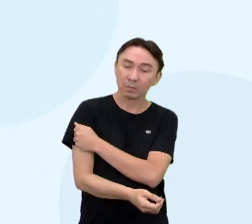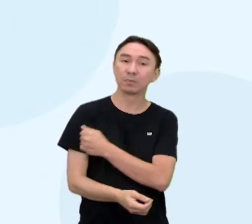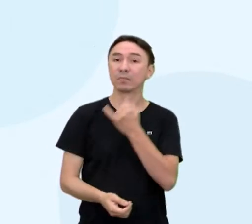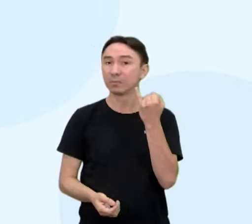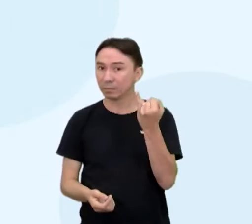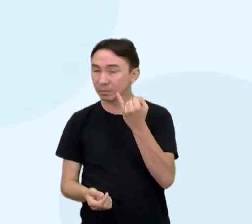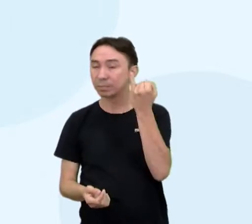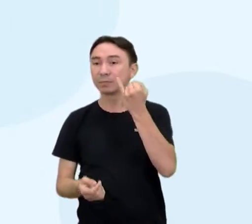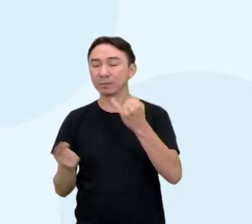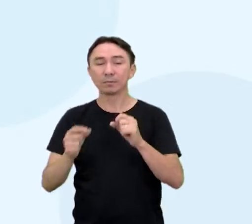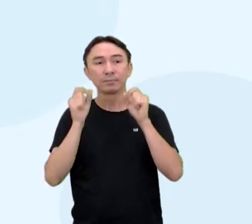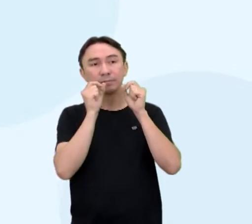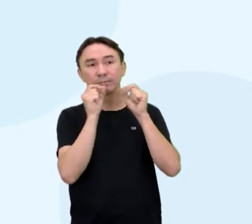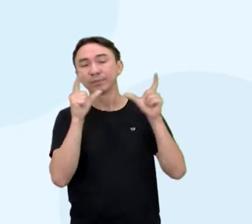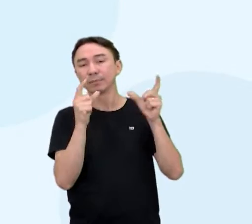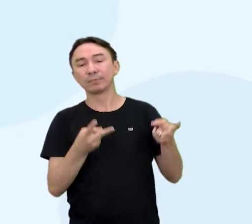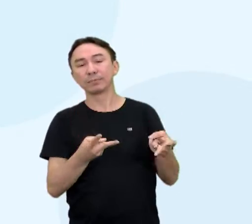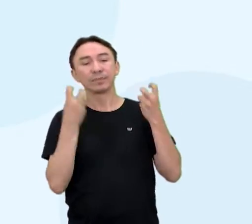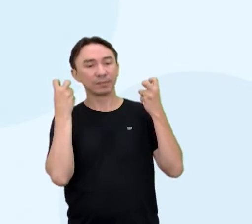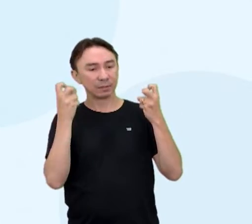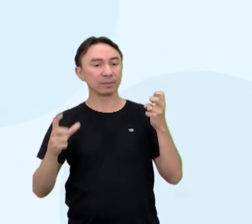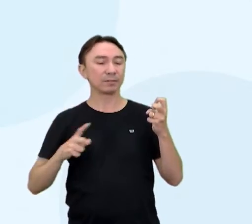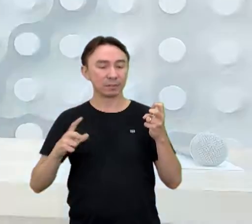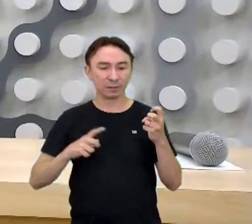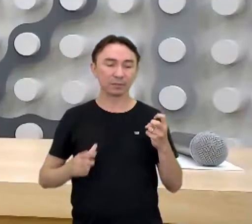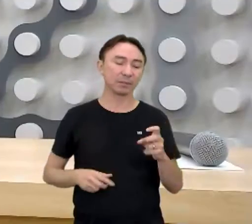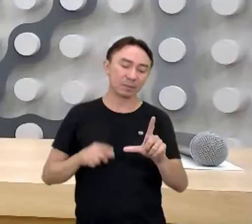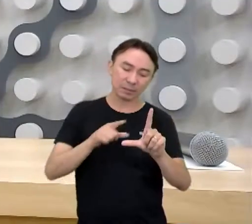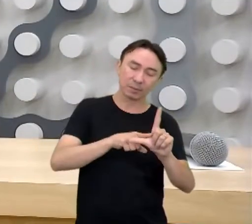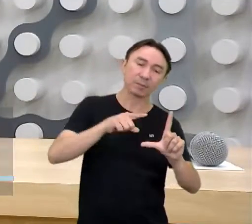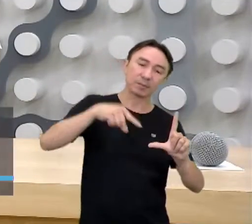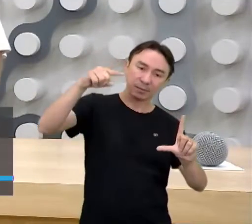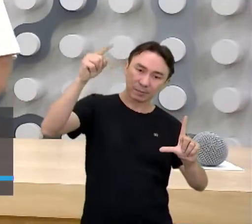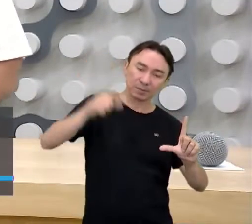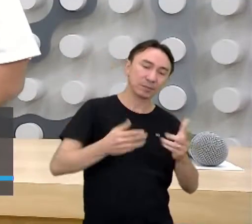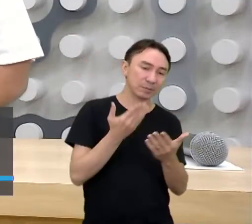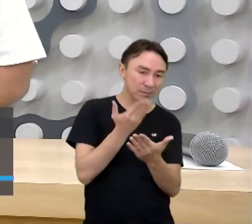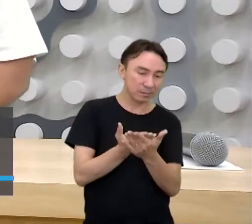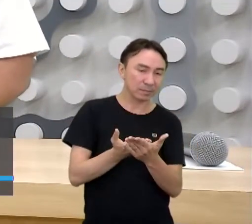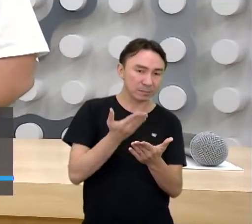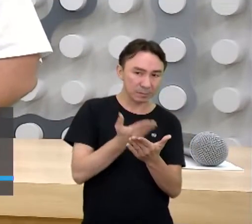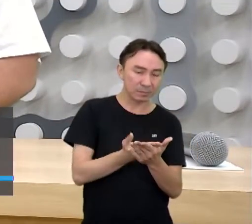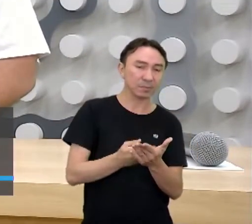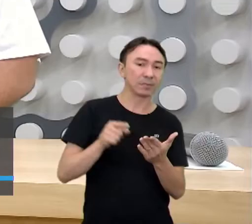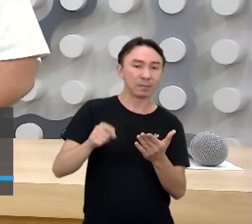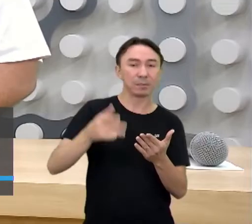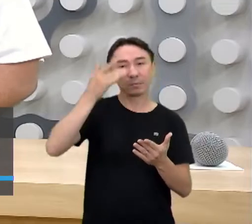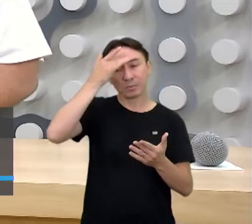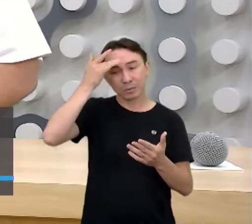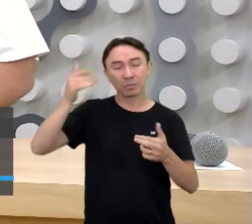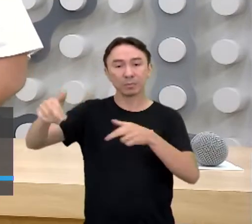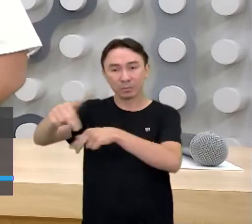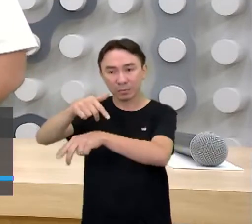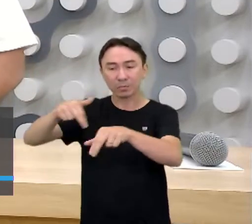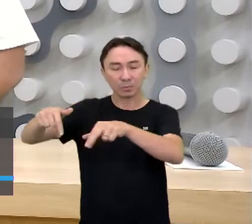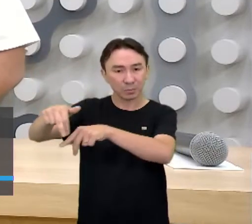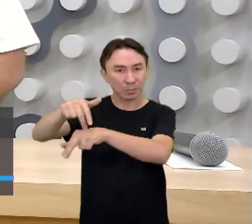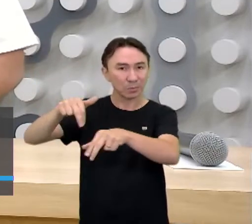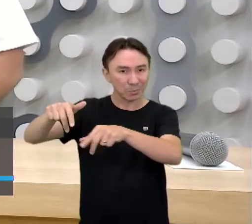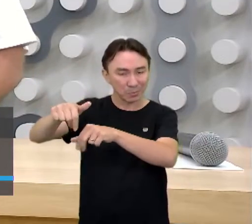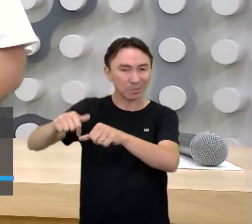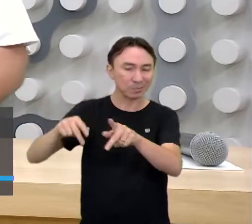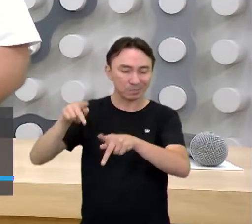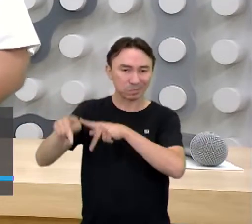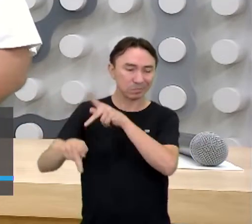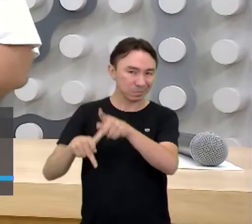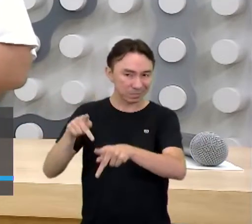para a demografia, né, a palavra demografia, né, que vem aí de população, tá